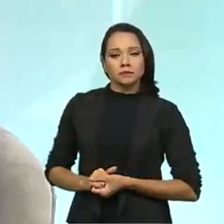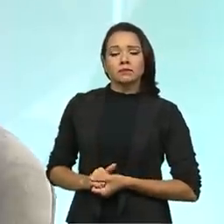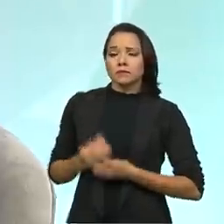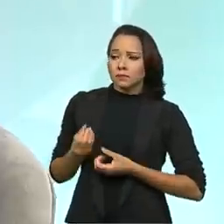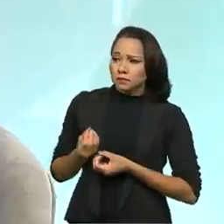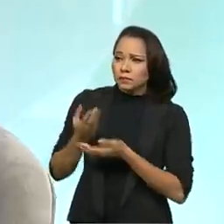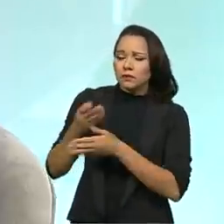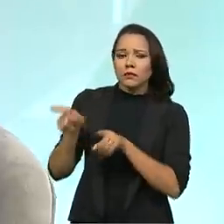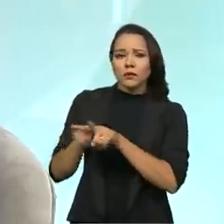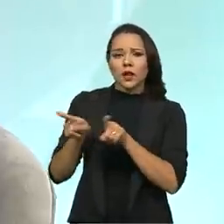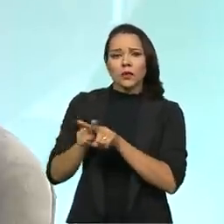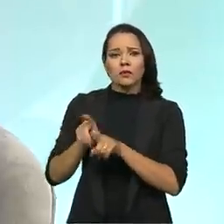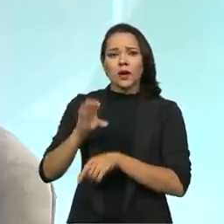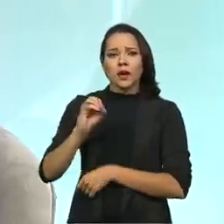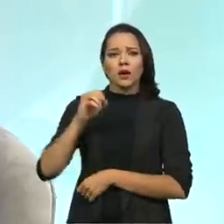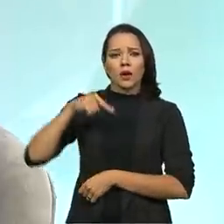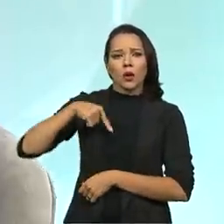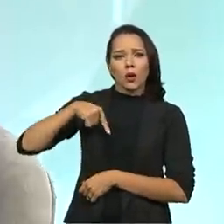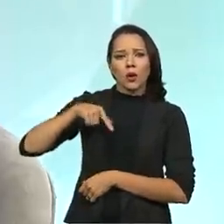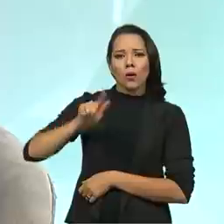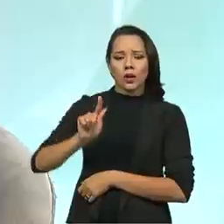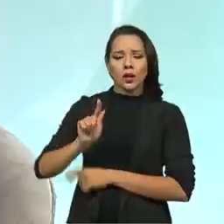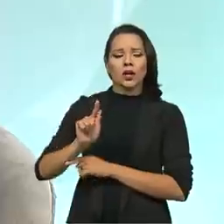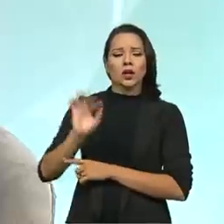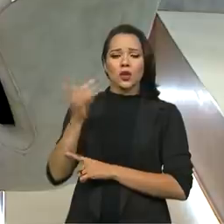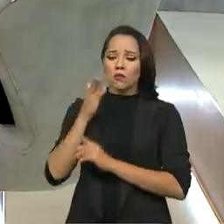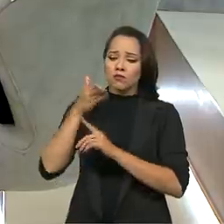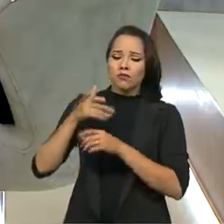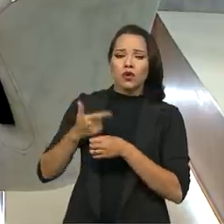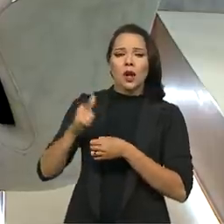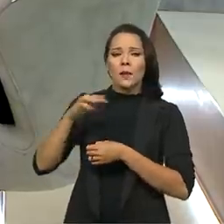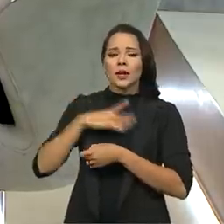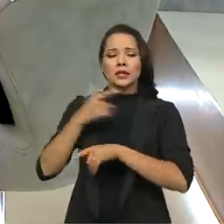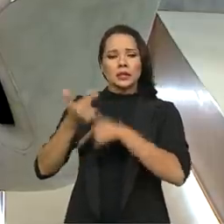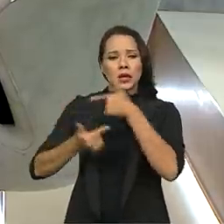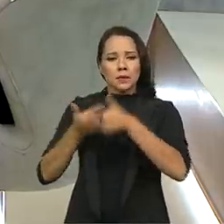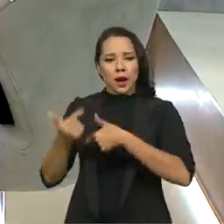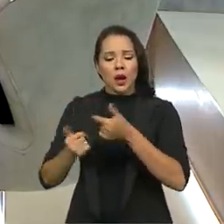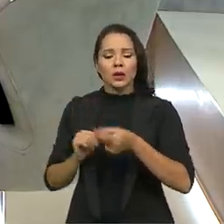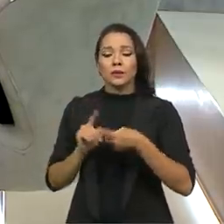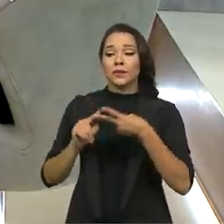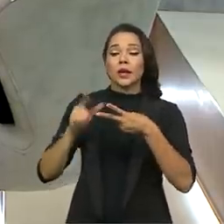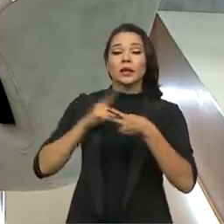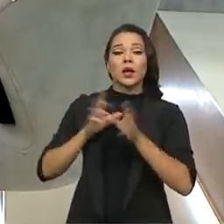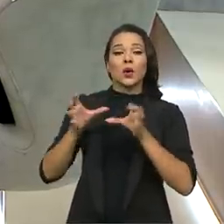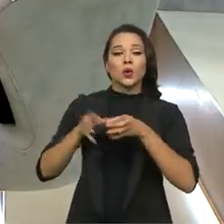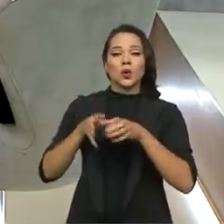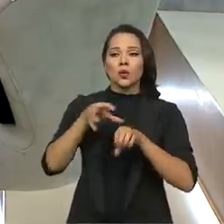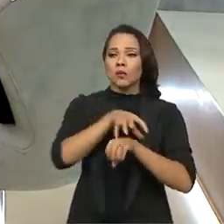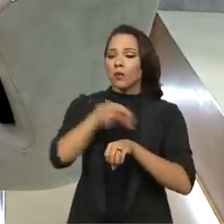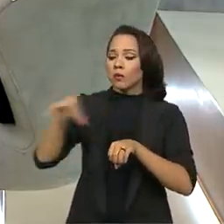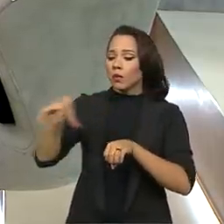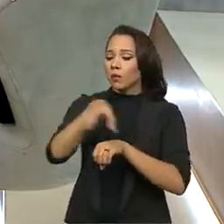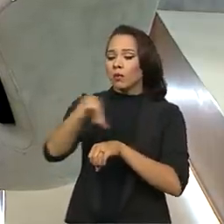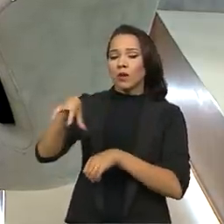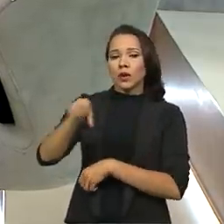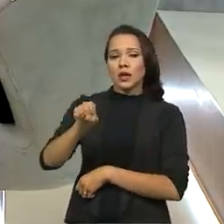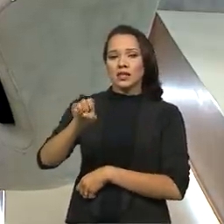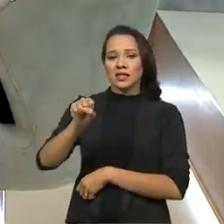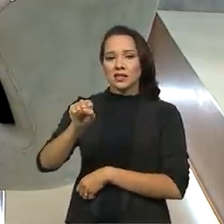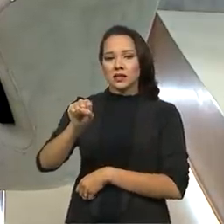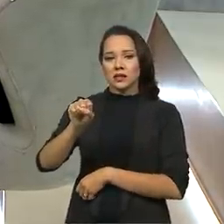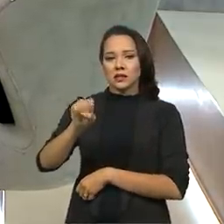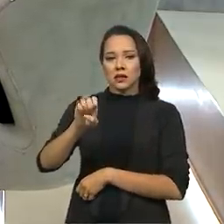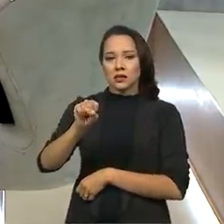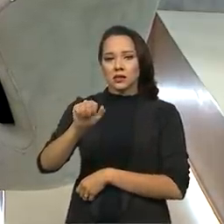Levamos também organizações não governamentais para fazer ações pontuais. Nós temos uma equipe volante na SESAI e que